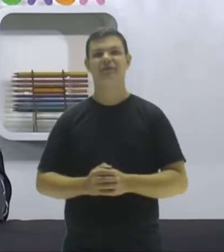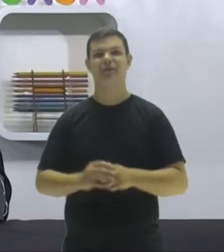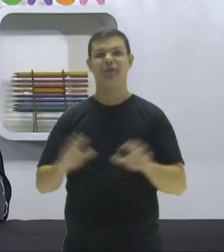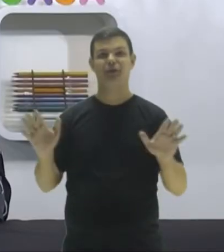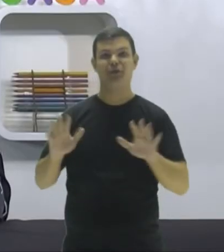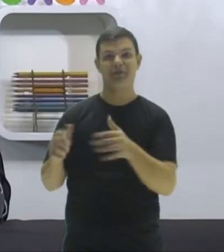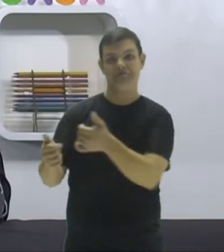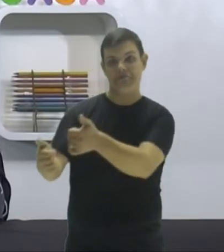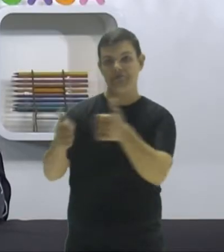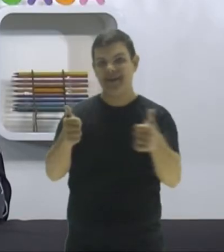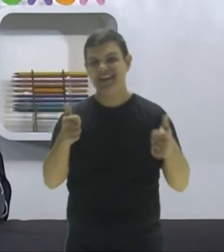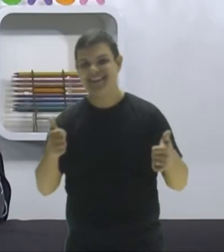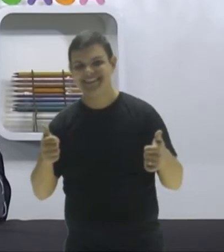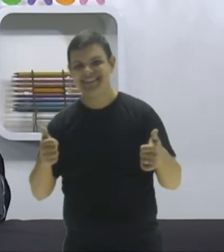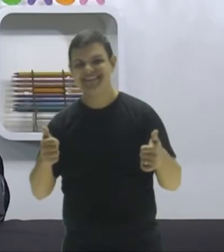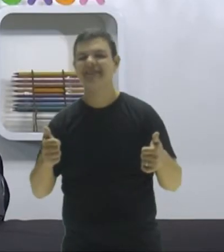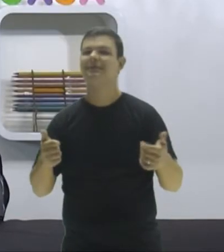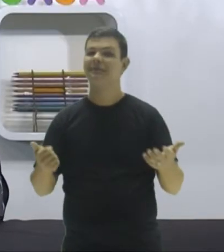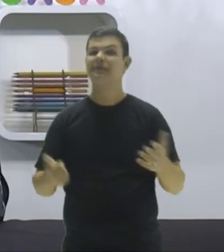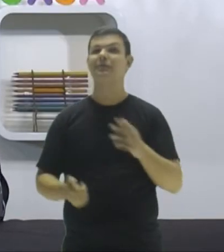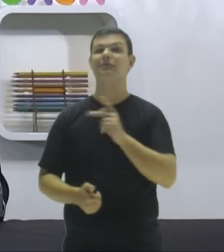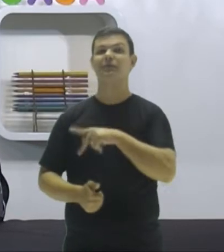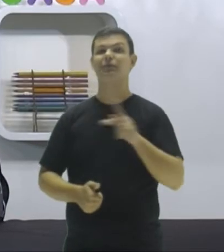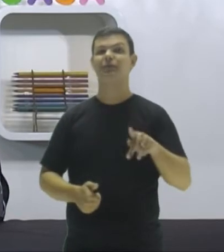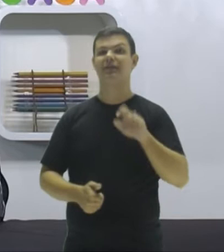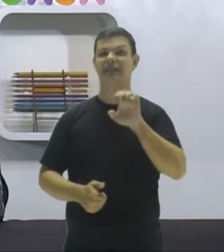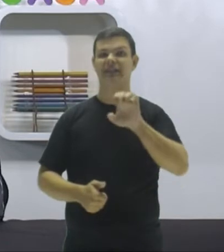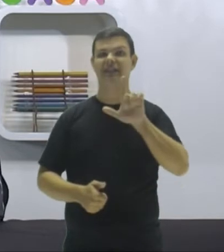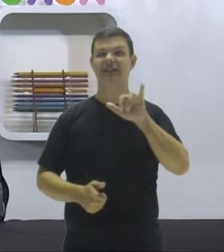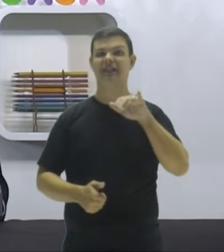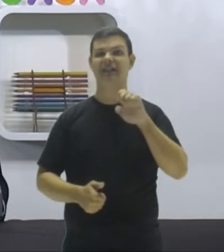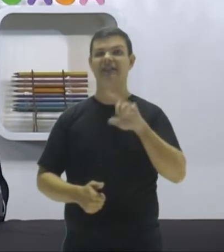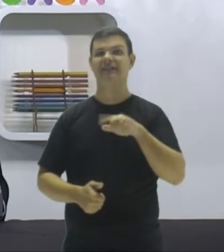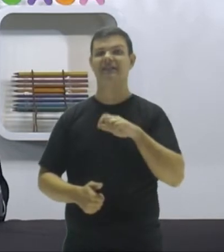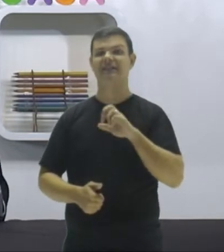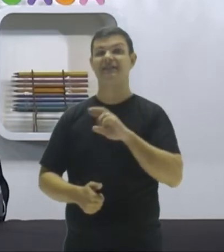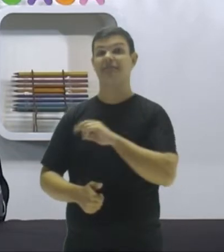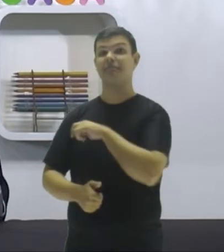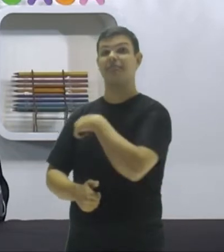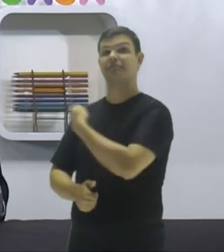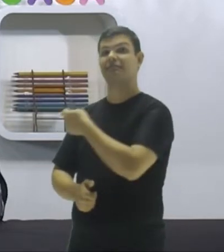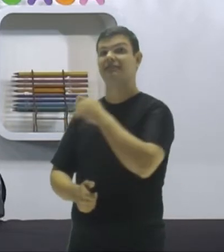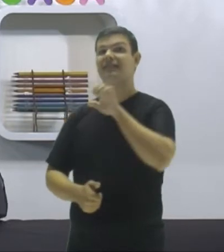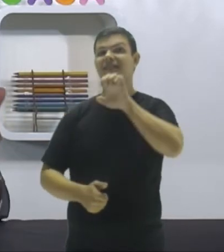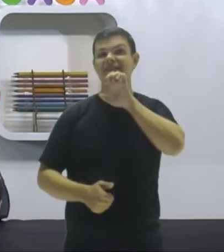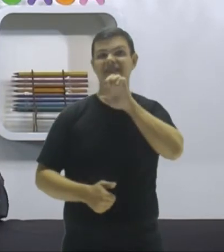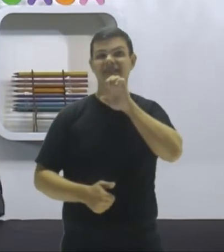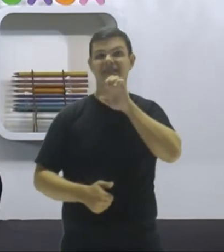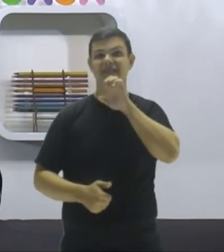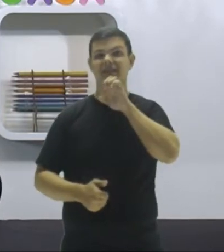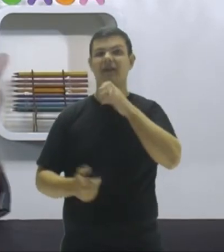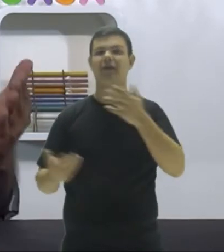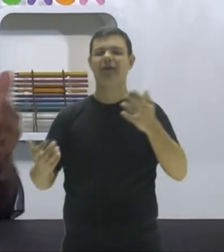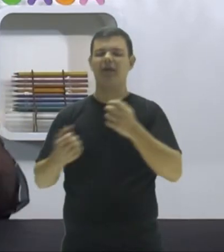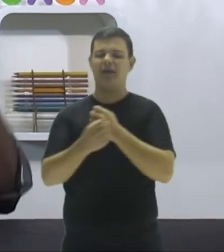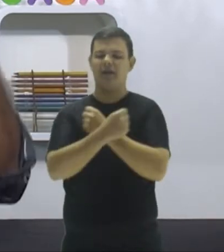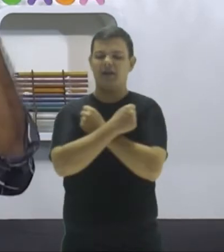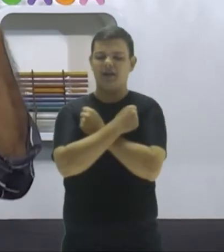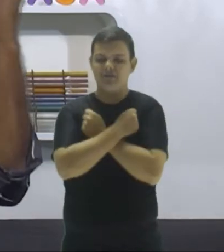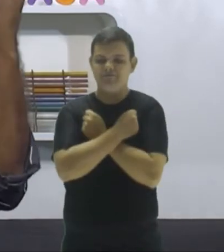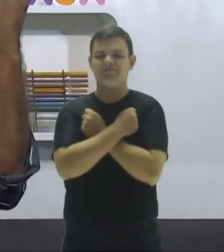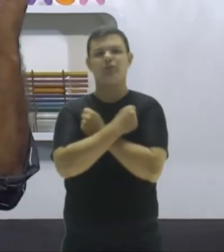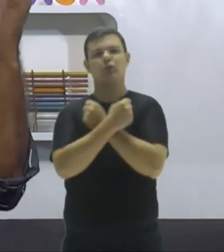Olha aí galera, tudo bem com vocês? Sou o professor Elieze da Escola Inês de Menonça Amaroja, tá? Gostaria de mandar um abraço